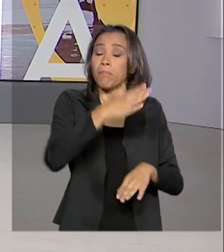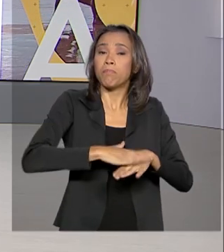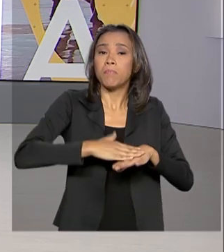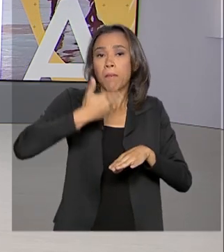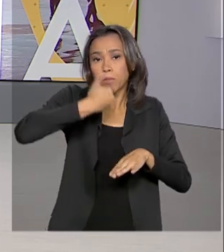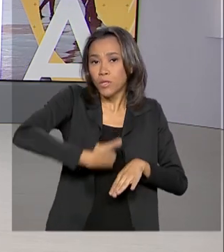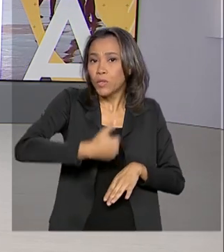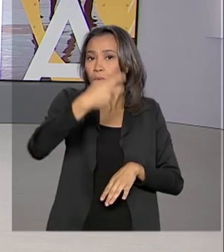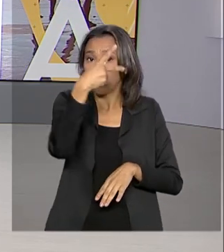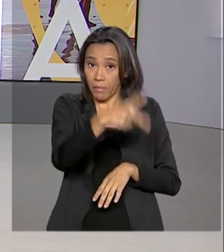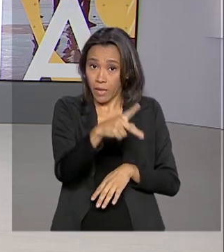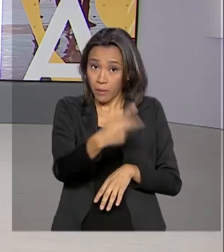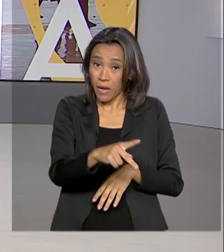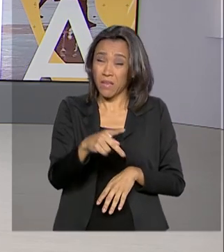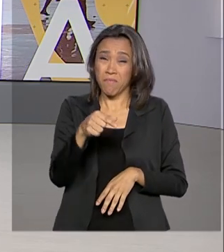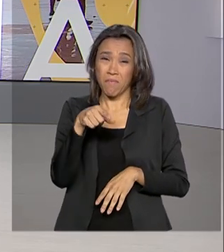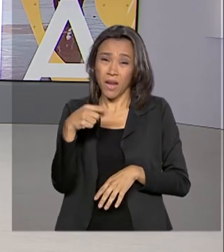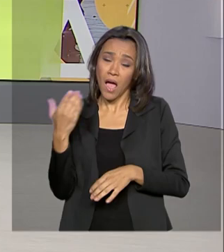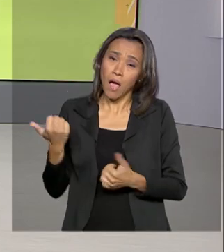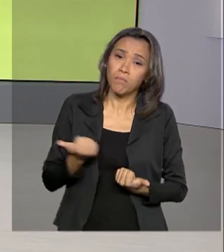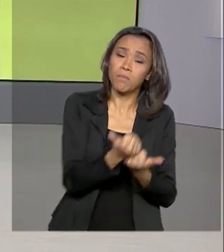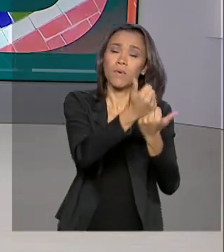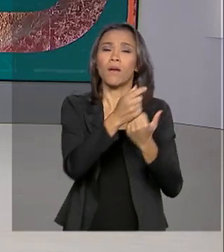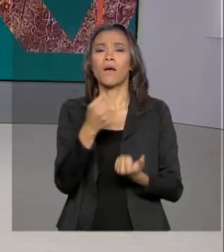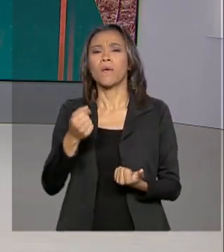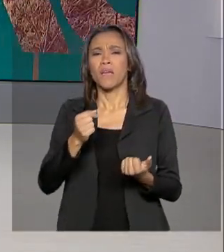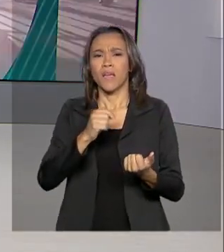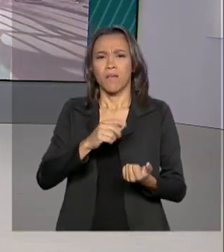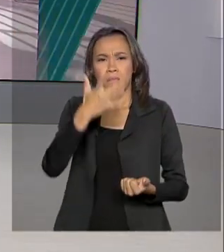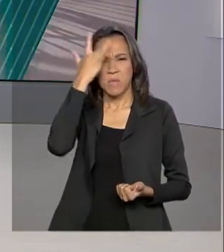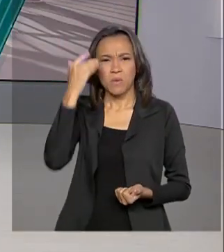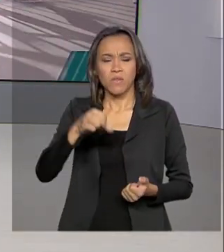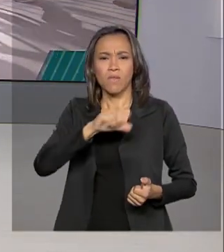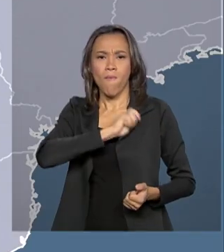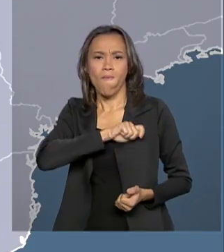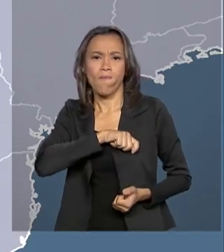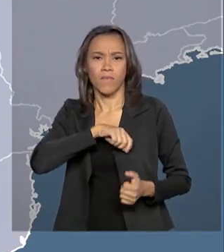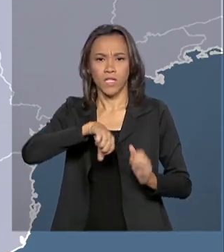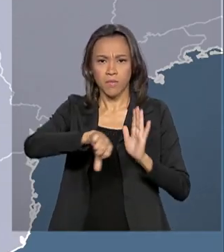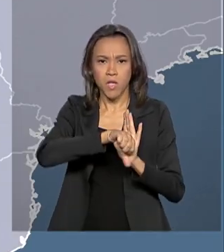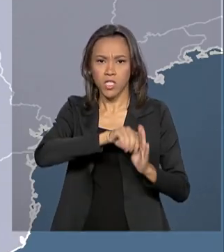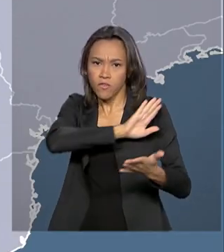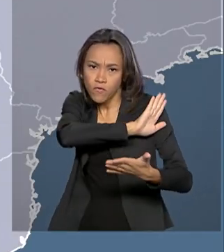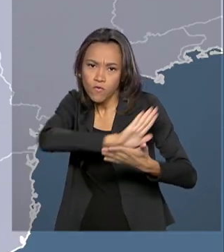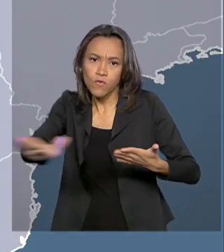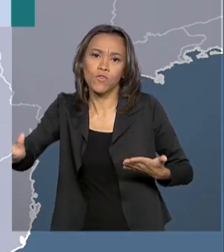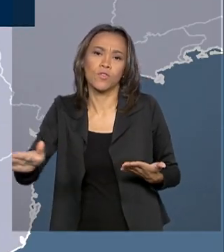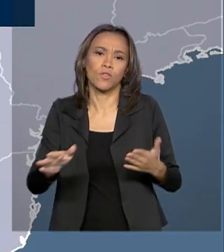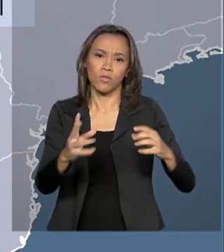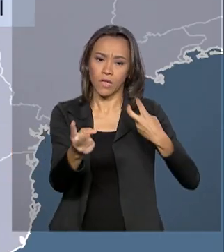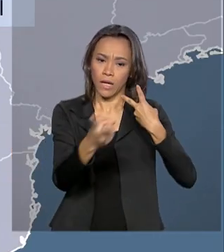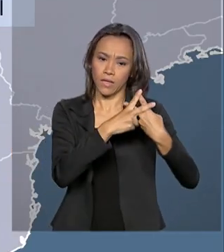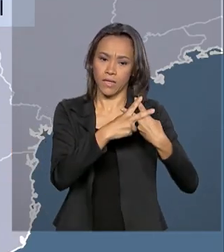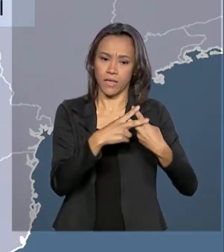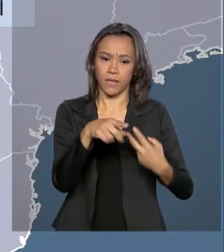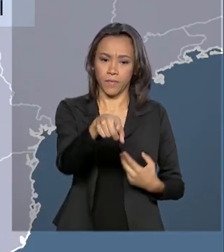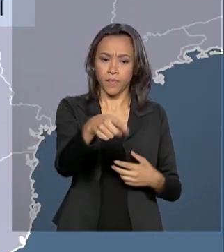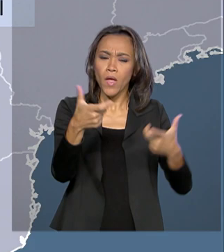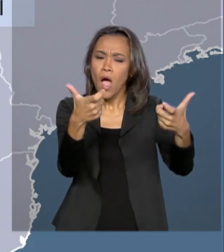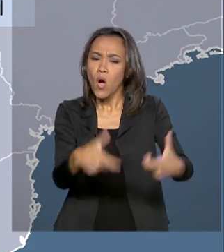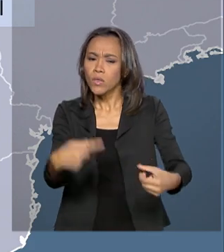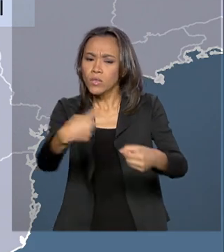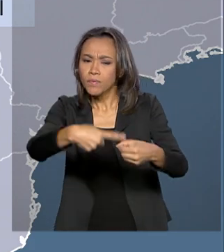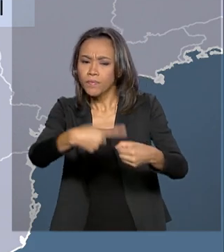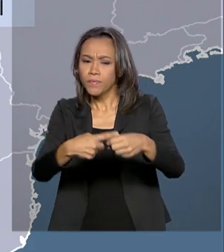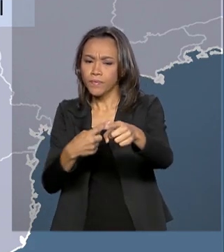que fugiram da penitenciária regional de Pedro Juan Cabalheiro. Pedro Juan Cabalheiro fica na divisa com a